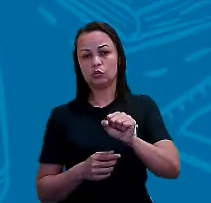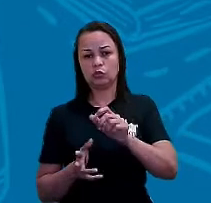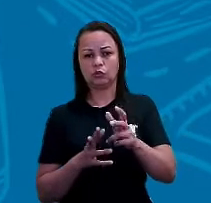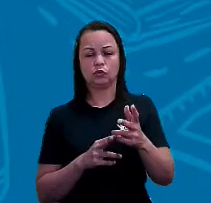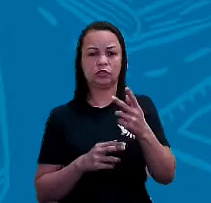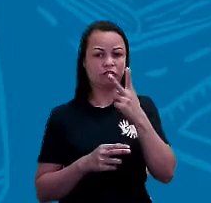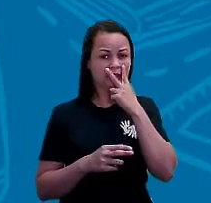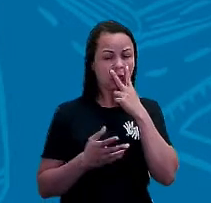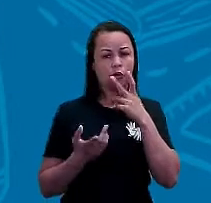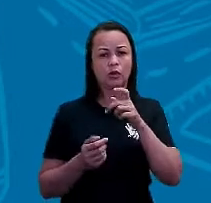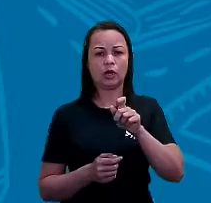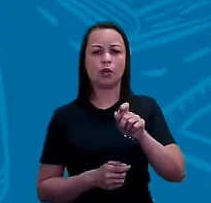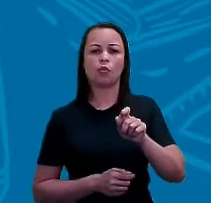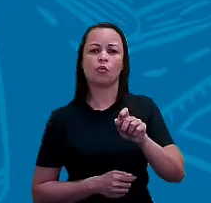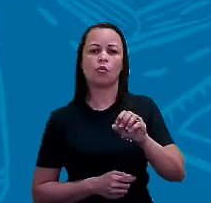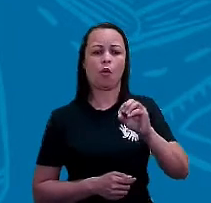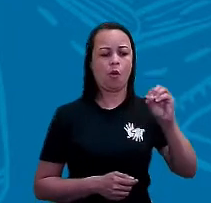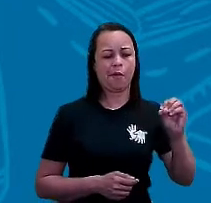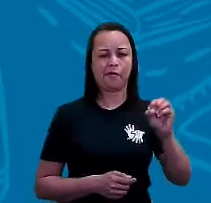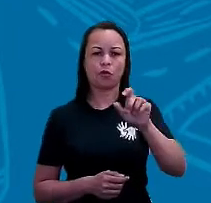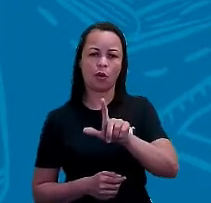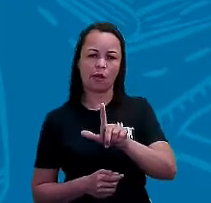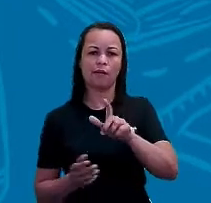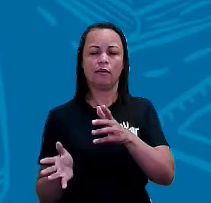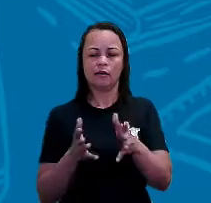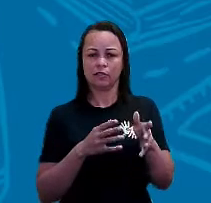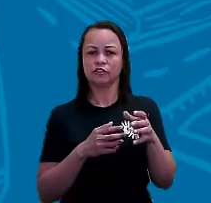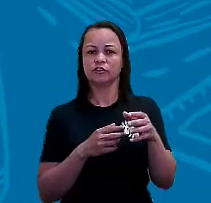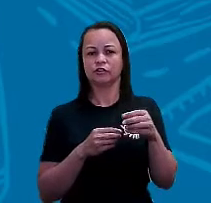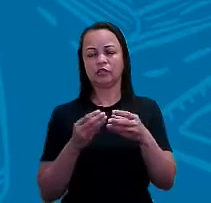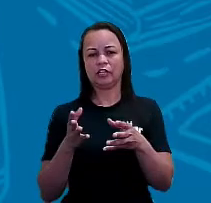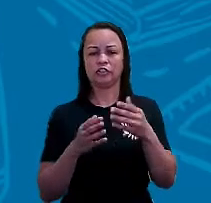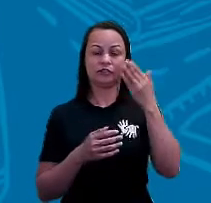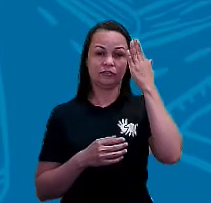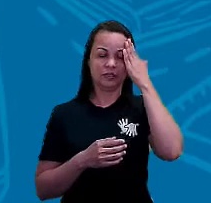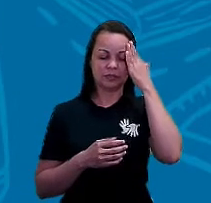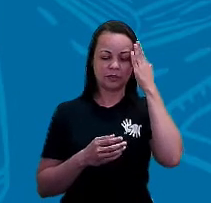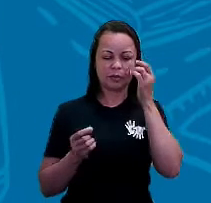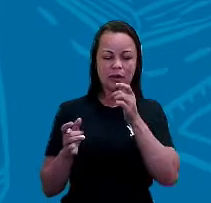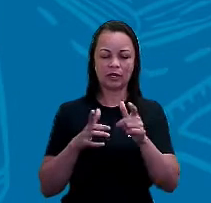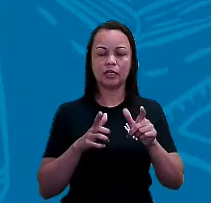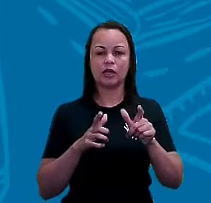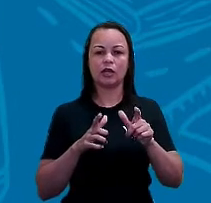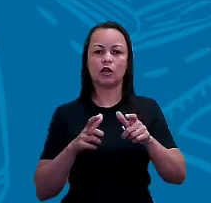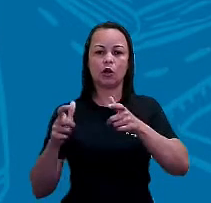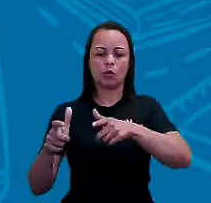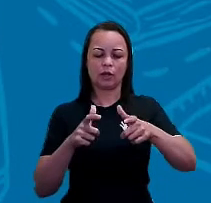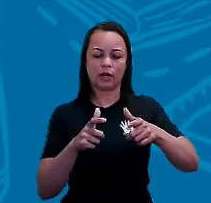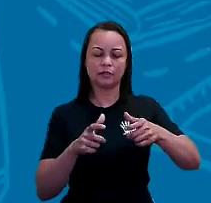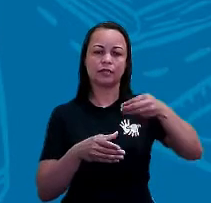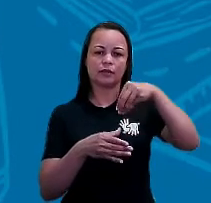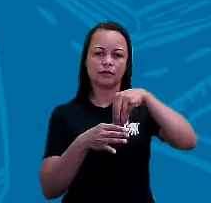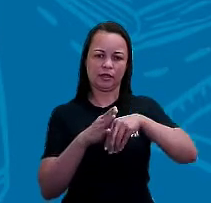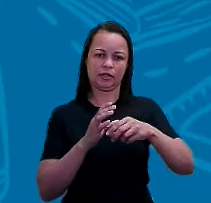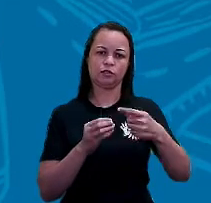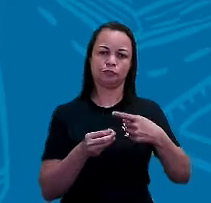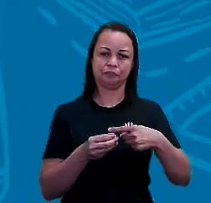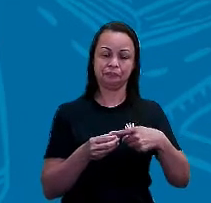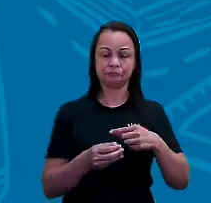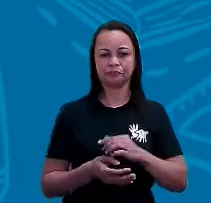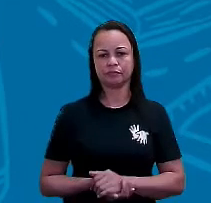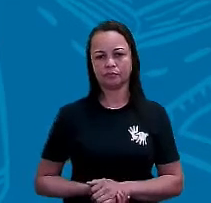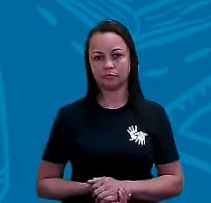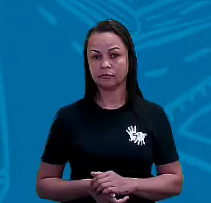leste, tá certo? A partir daí a gente consegue se identificar e se localizar dentro do nosso município.